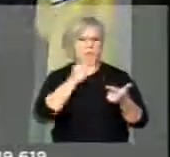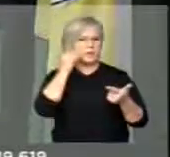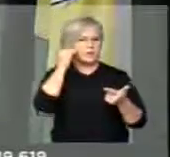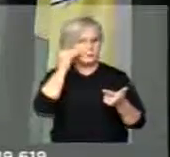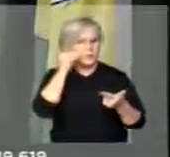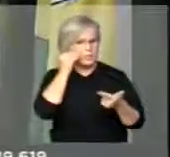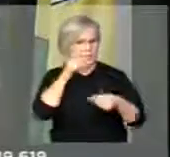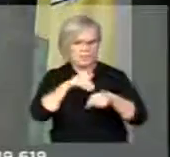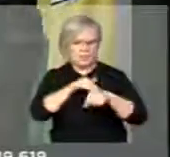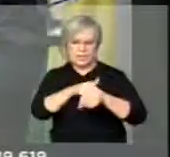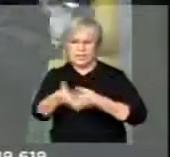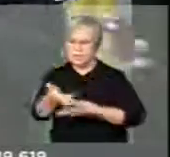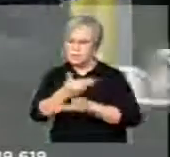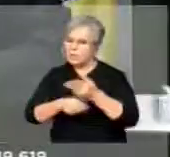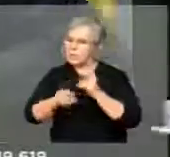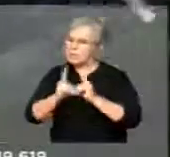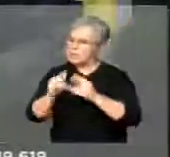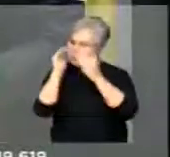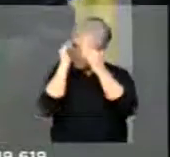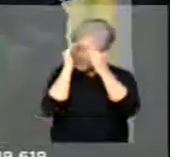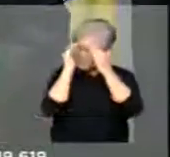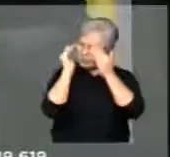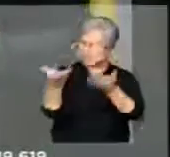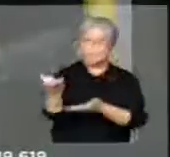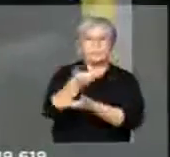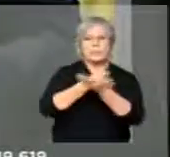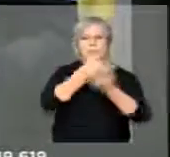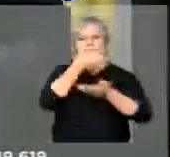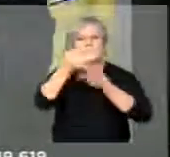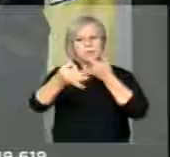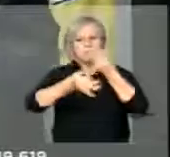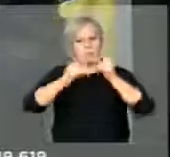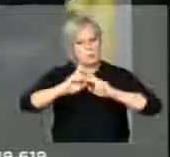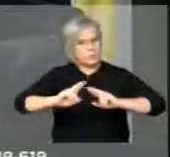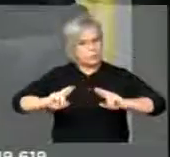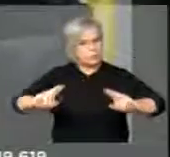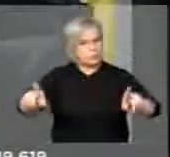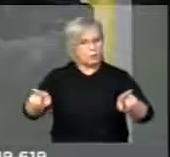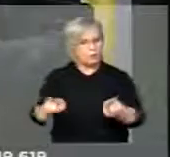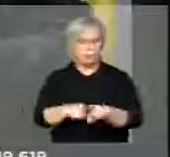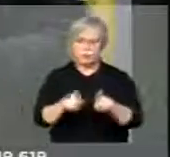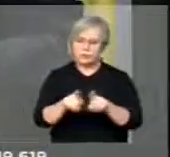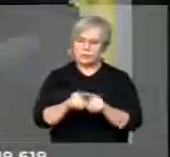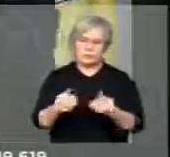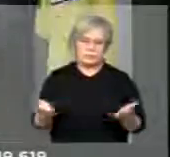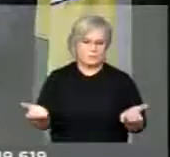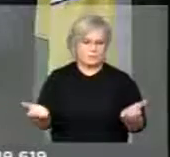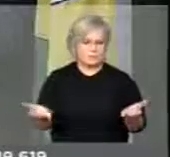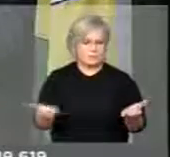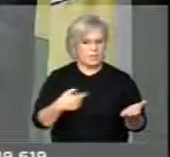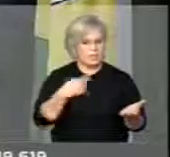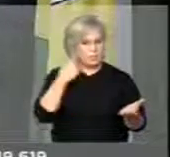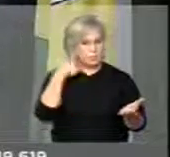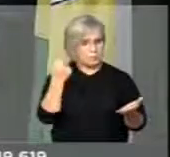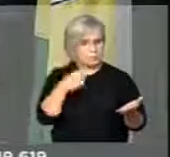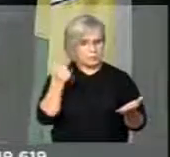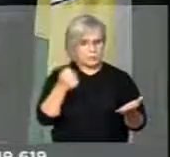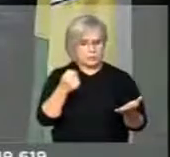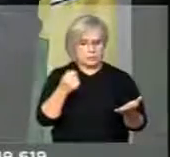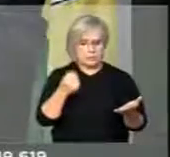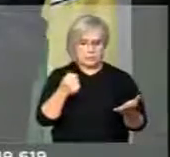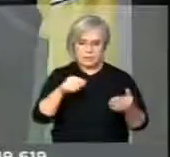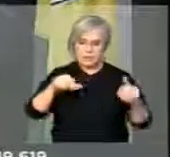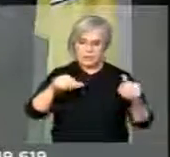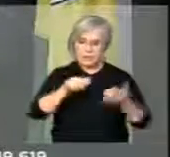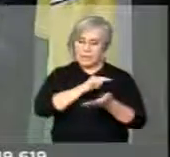diálogo, sempre respeitando o contraditório, eu sempre fiz isso, o Estado Democrático de Direito. Eu acho que nós temos que botar a casa nos